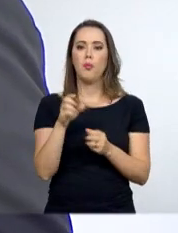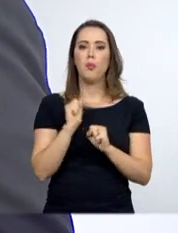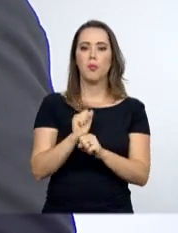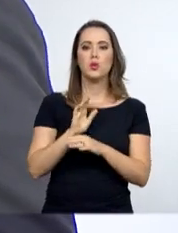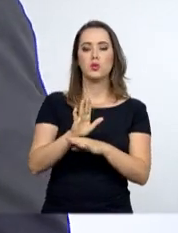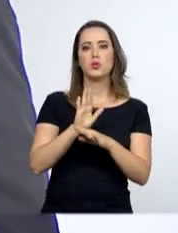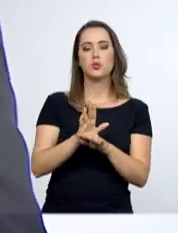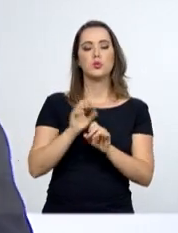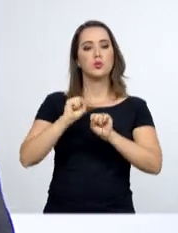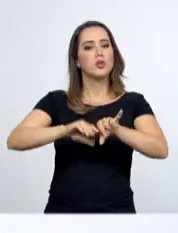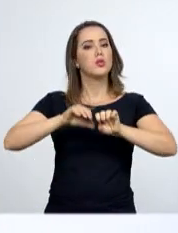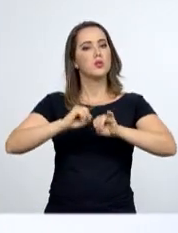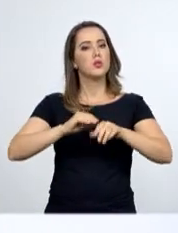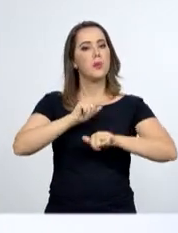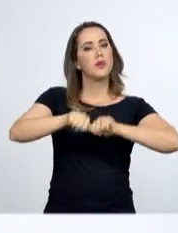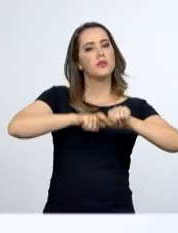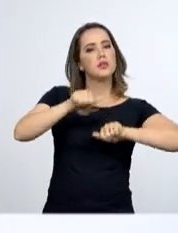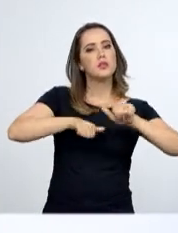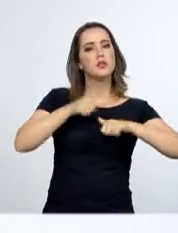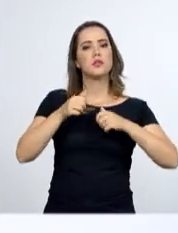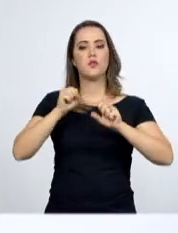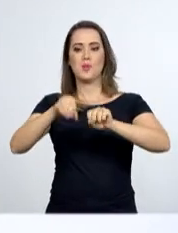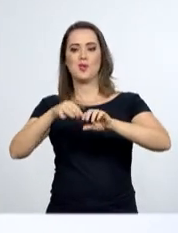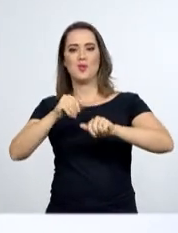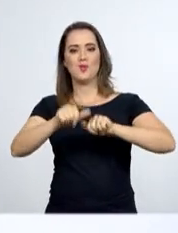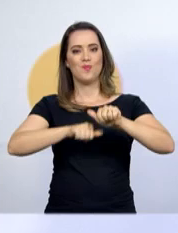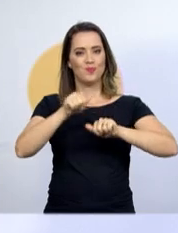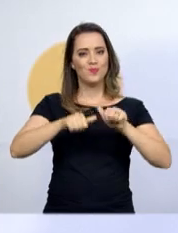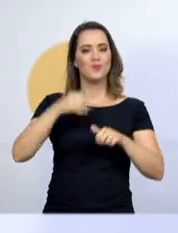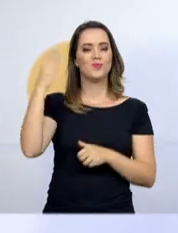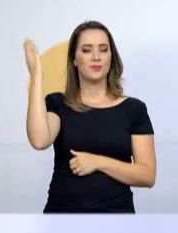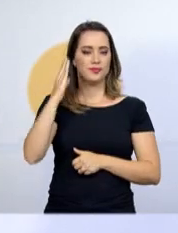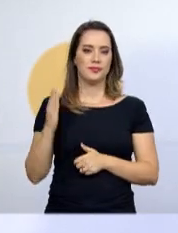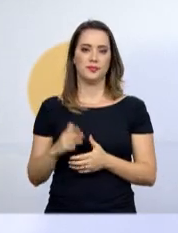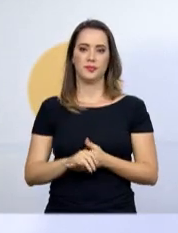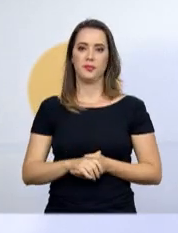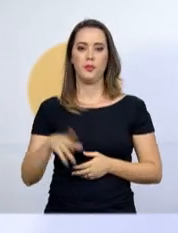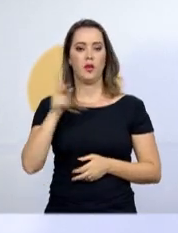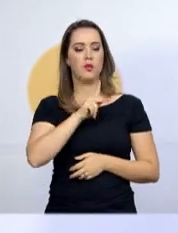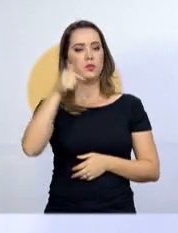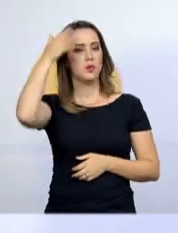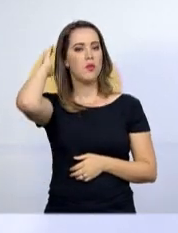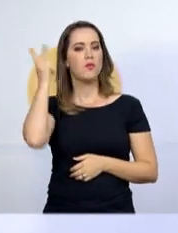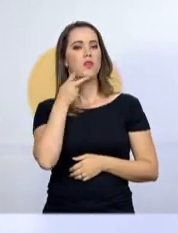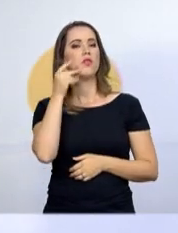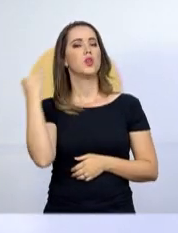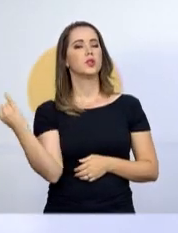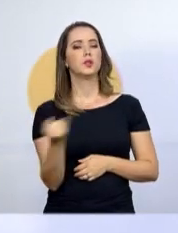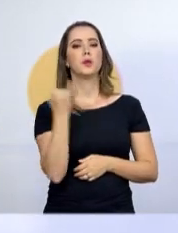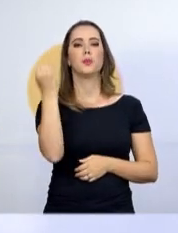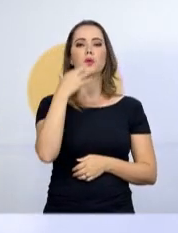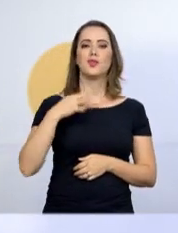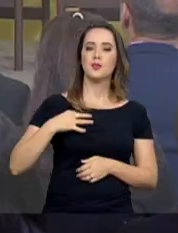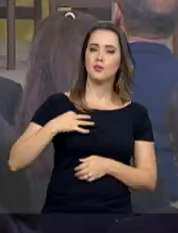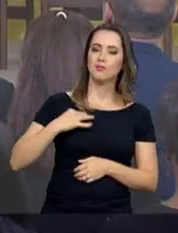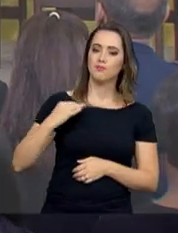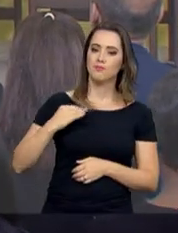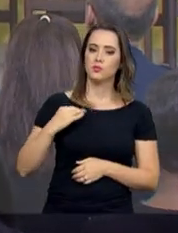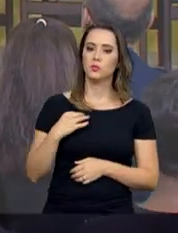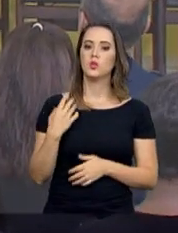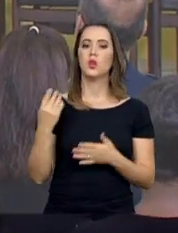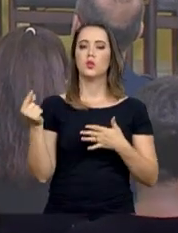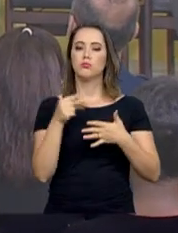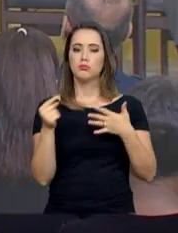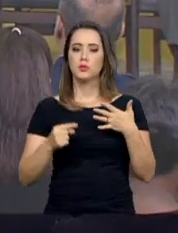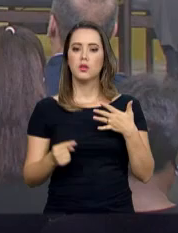fazer pela educação, pela transformação da educação do Brasil. O presidente Michel Temer destacou a importância do voluntariado e de